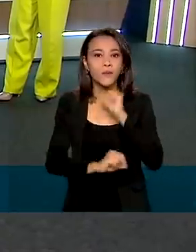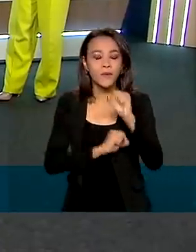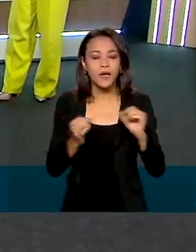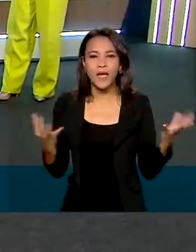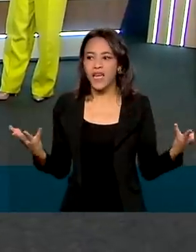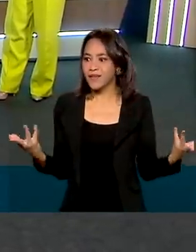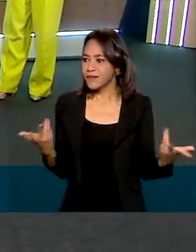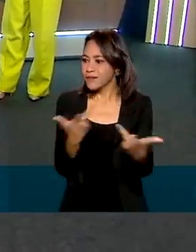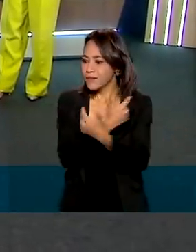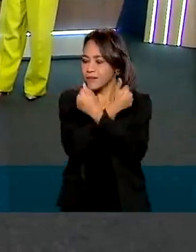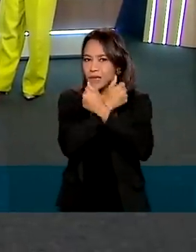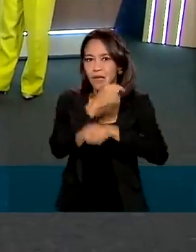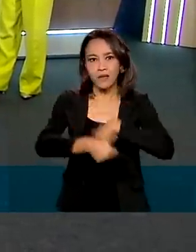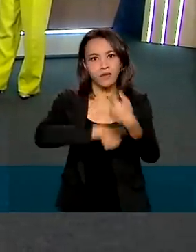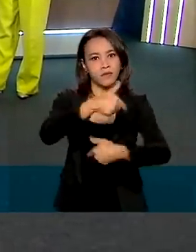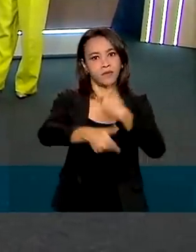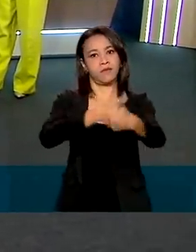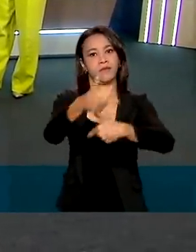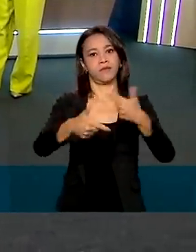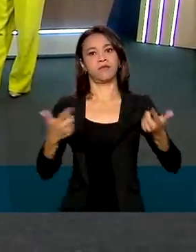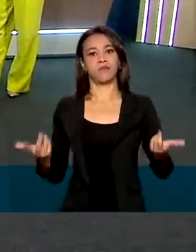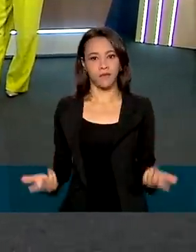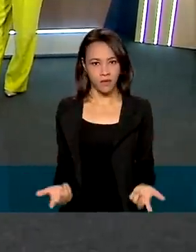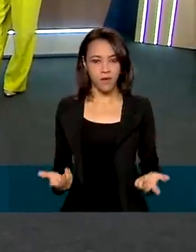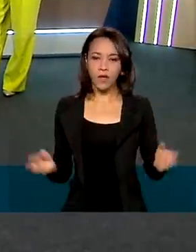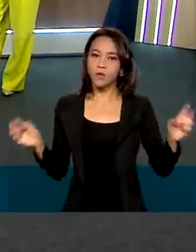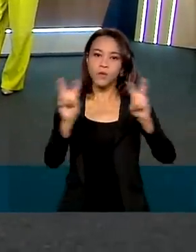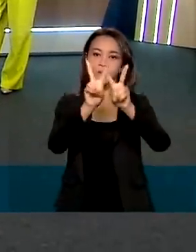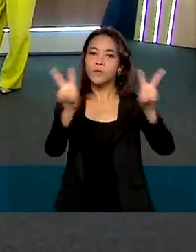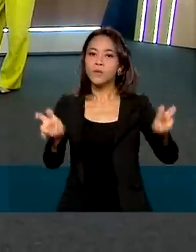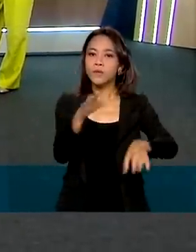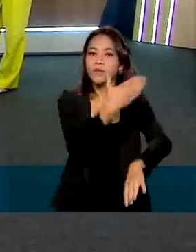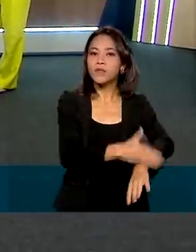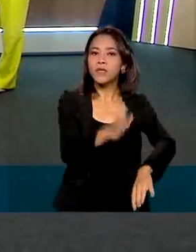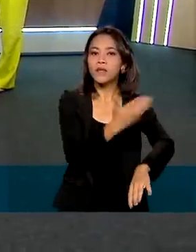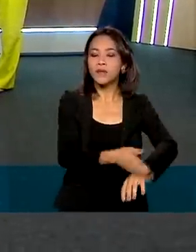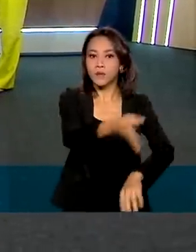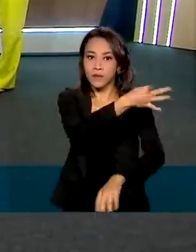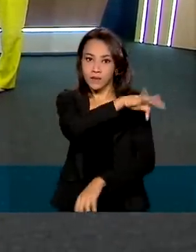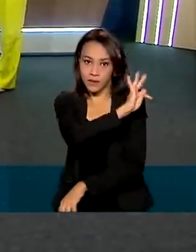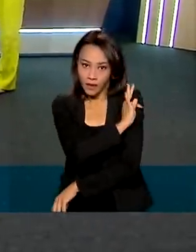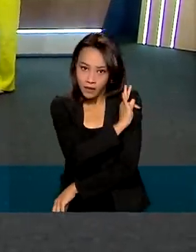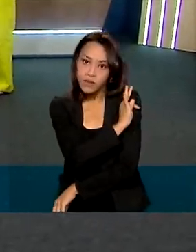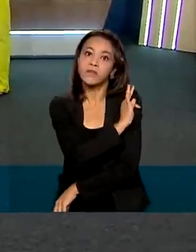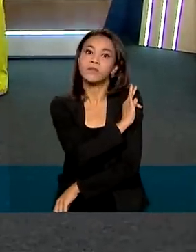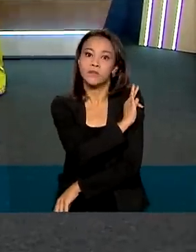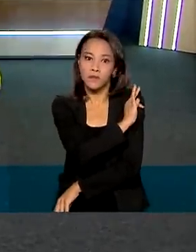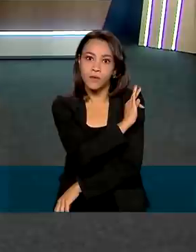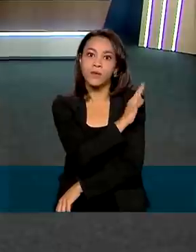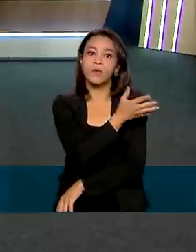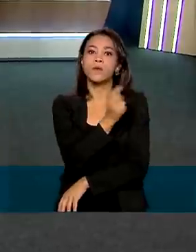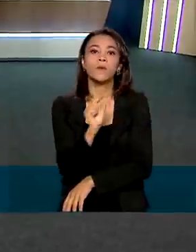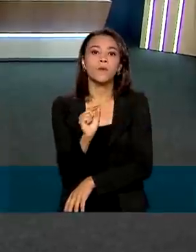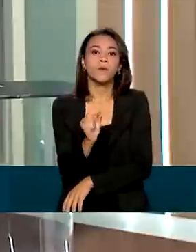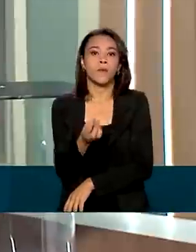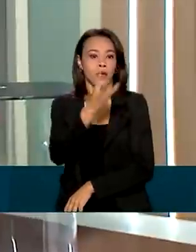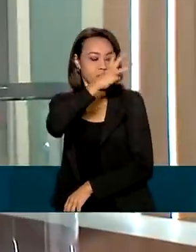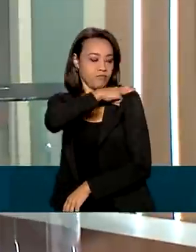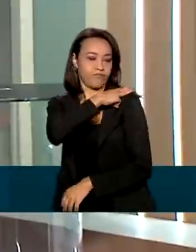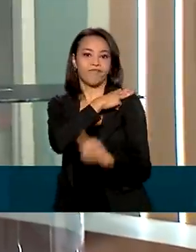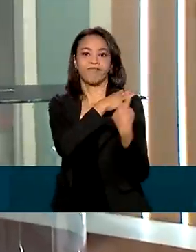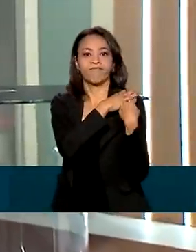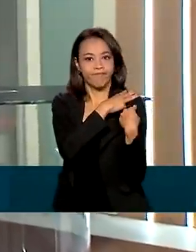excepcional em termos de capacitação técnica para o nível médio